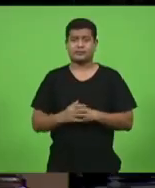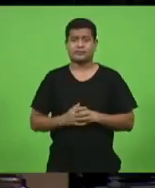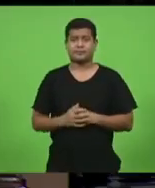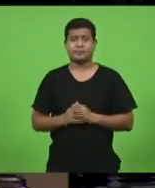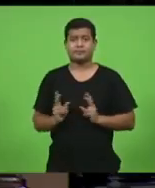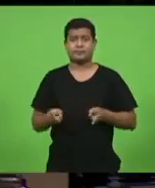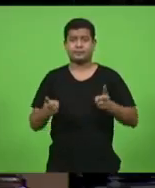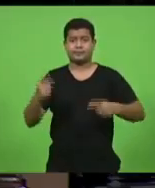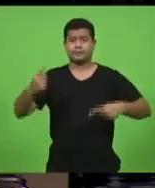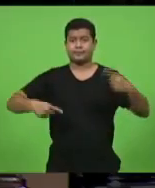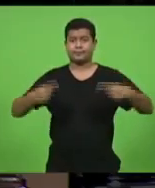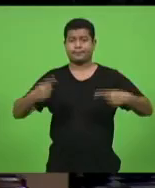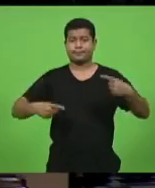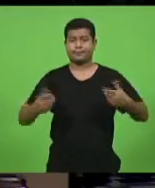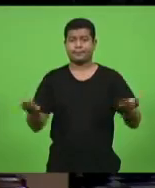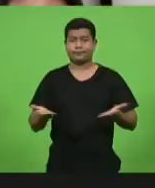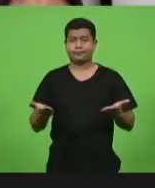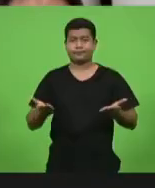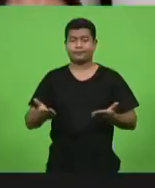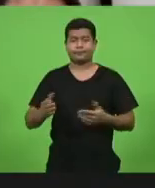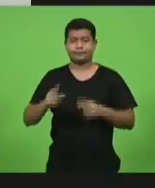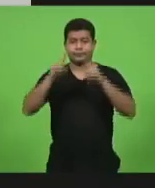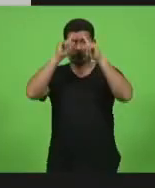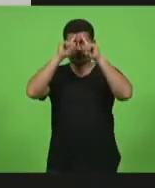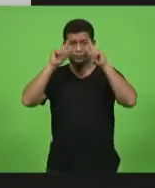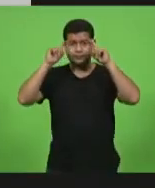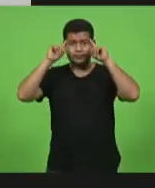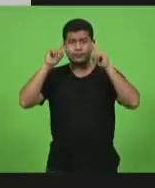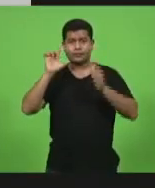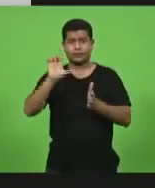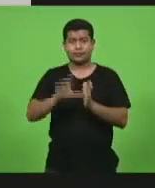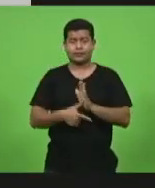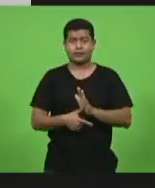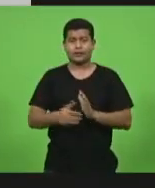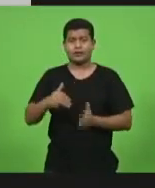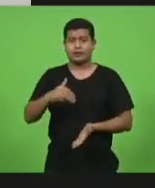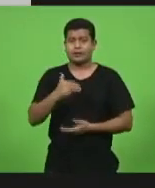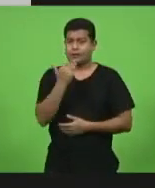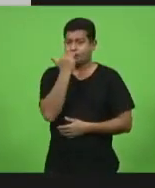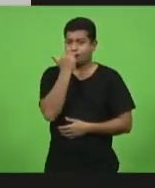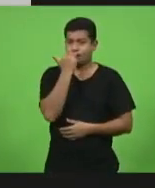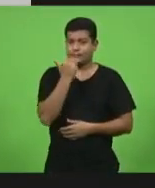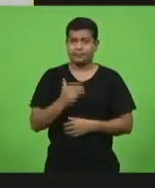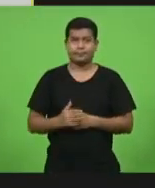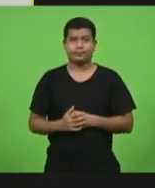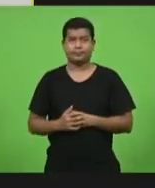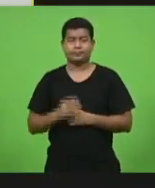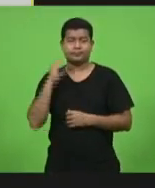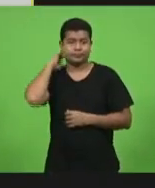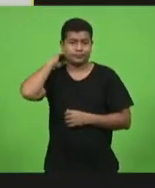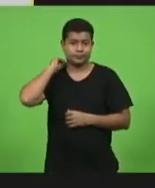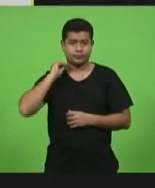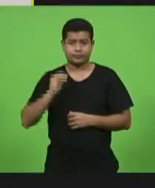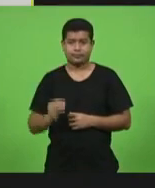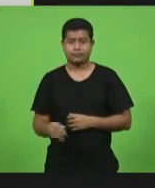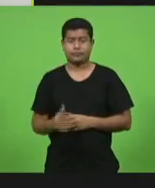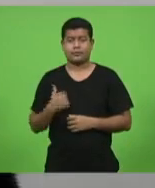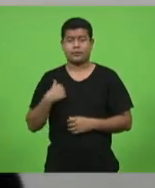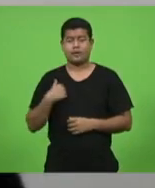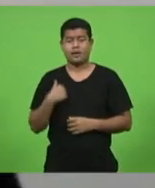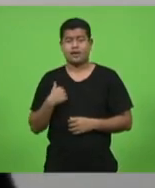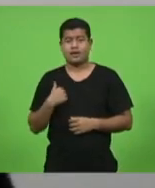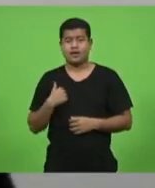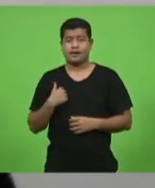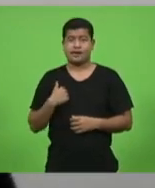em discussão deputado Naldi Sareta logo depois deputado Maci Sopelsa senhor presidente eu normalmente em